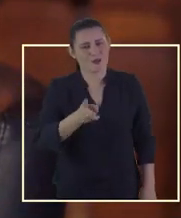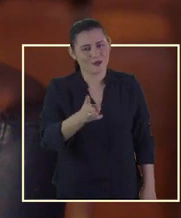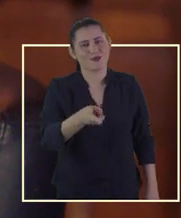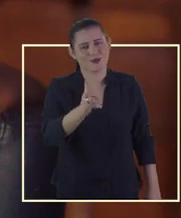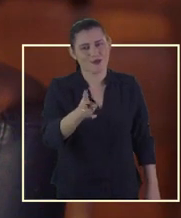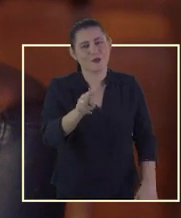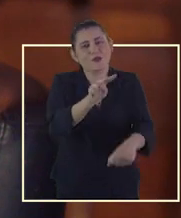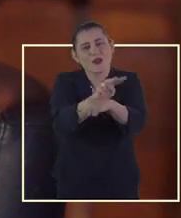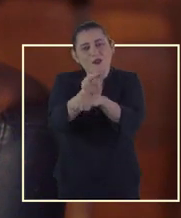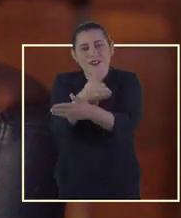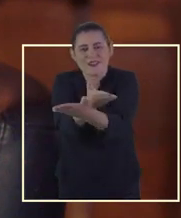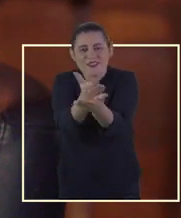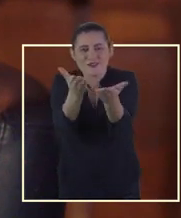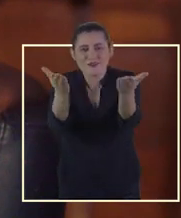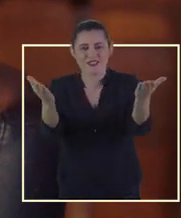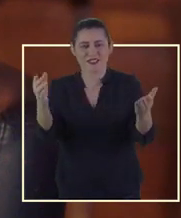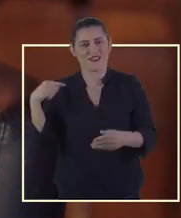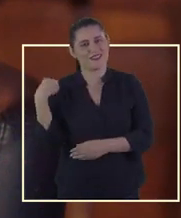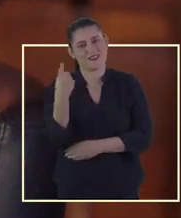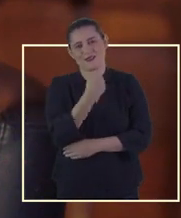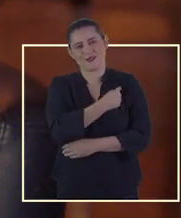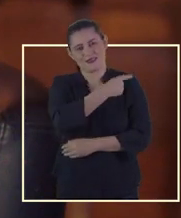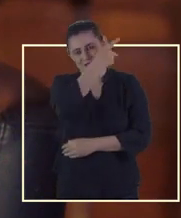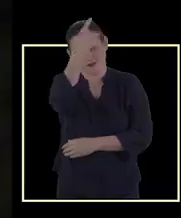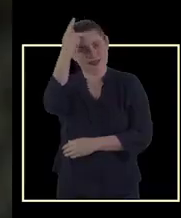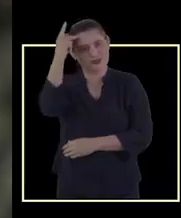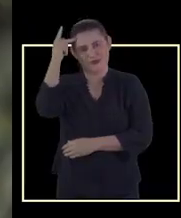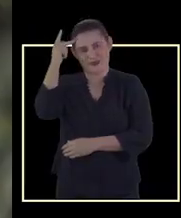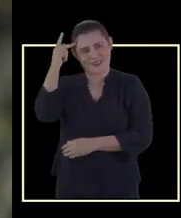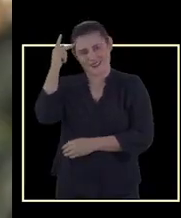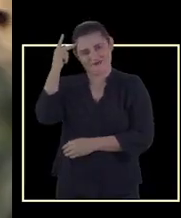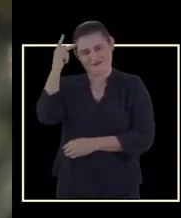continua sendo cuidar de você, da nossa gente.